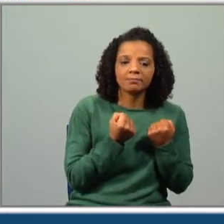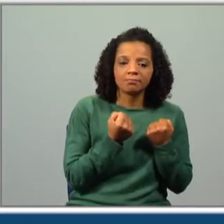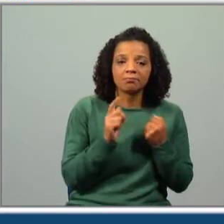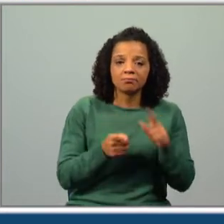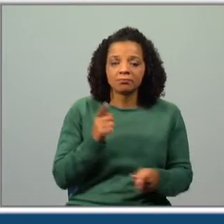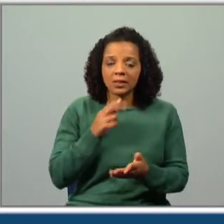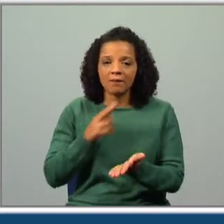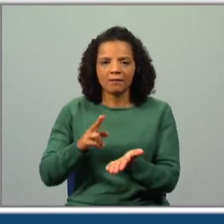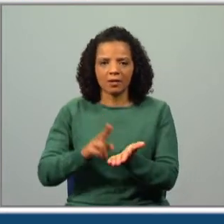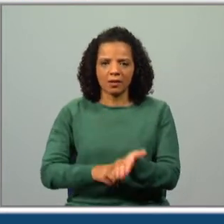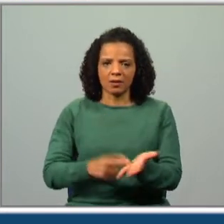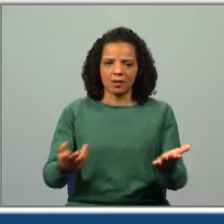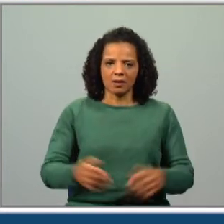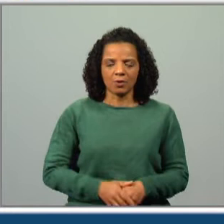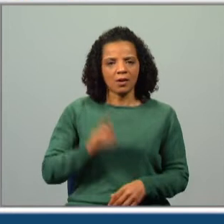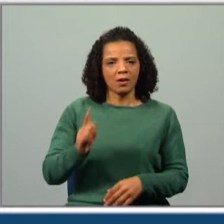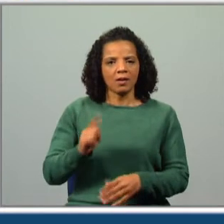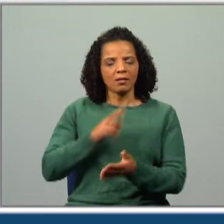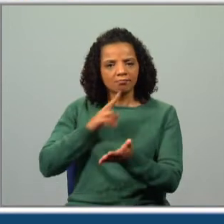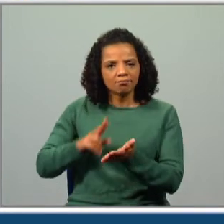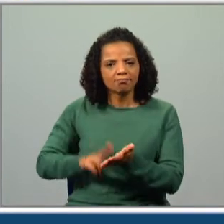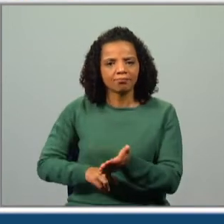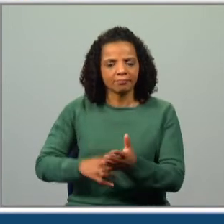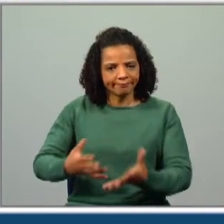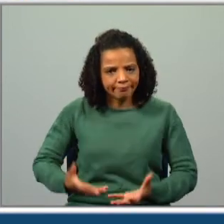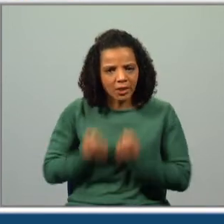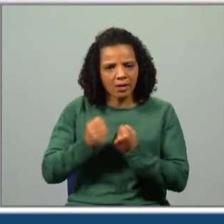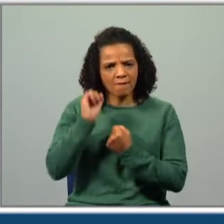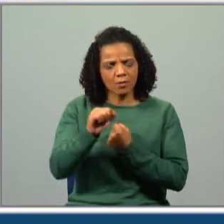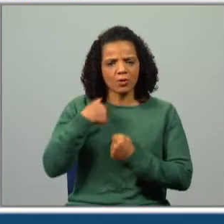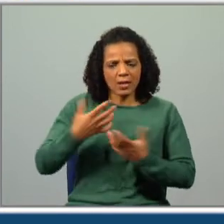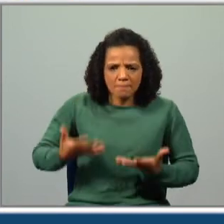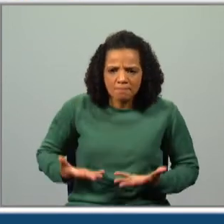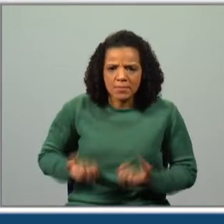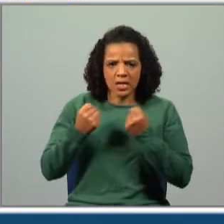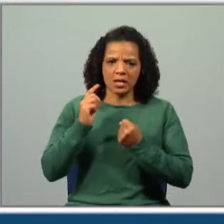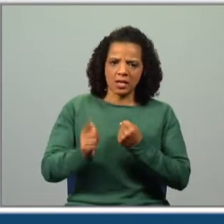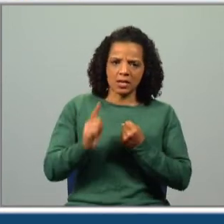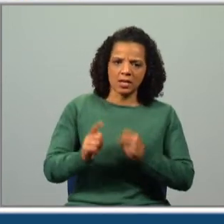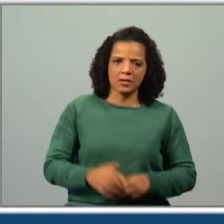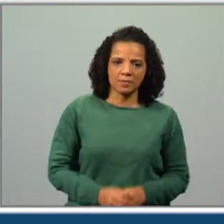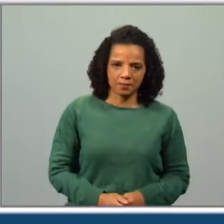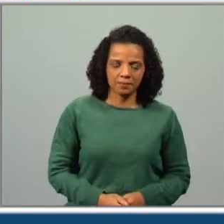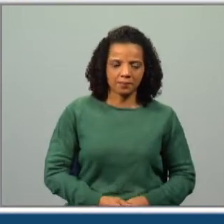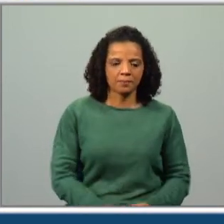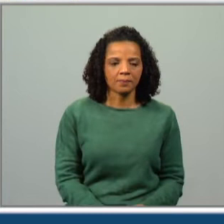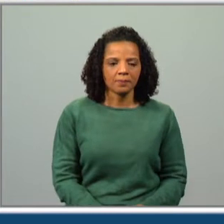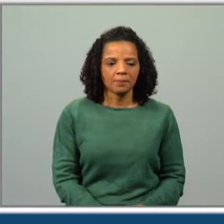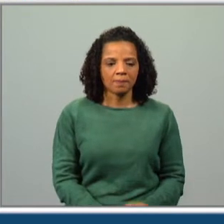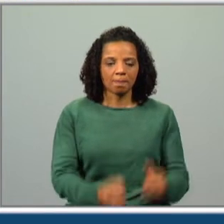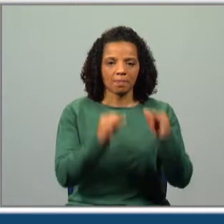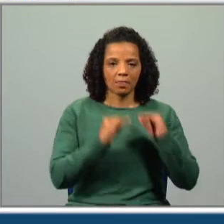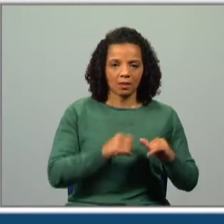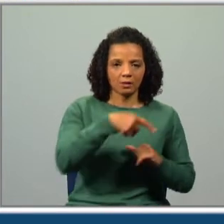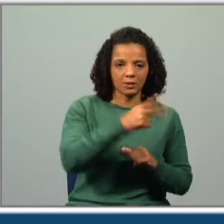o quê? Verdadeiro. Era o verdadeiro desejo do Alberto. Era aquilo que ele queria ser, não era? E a